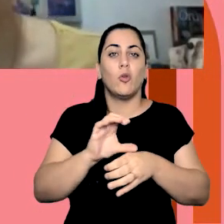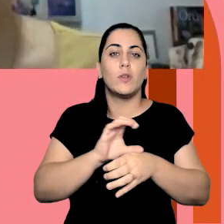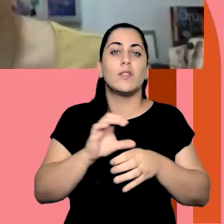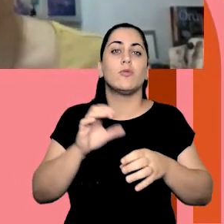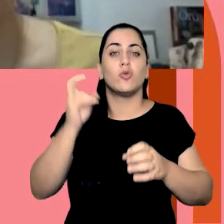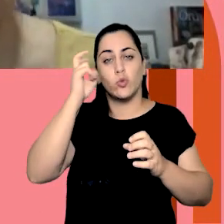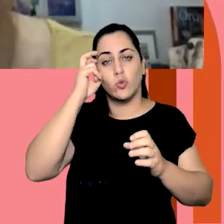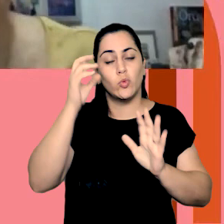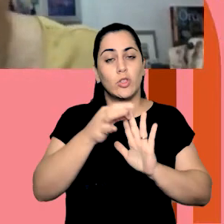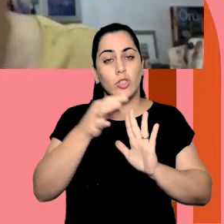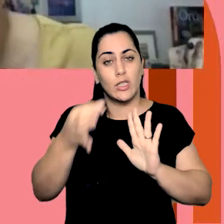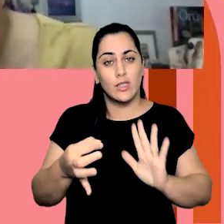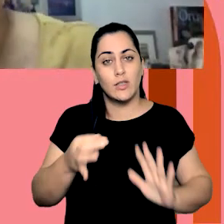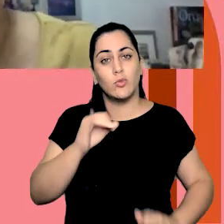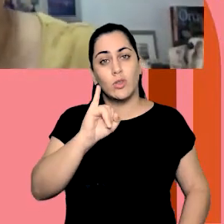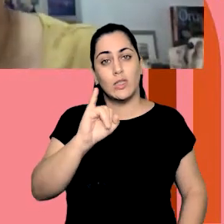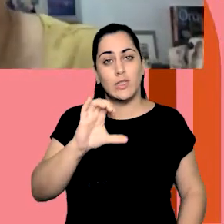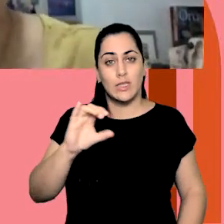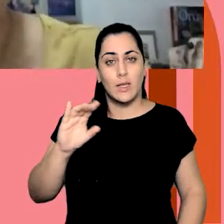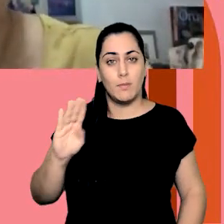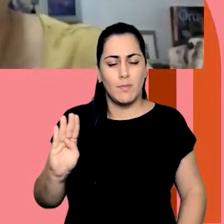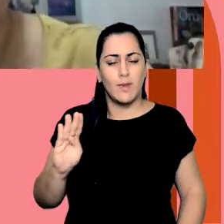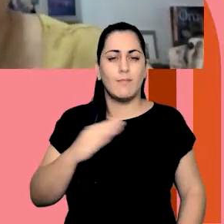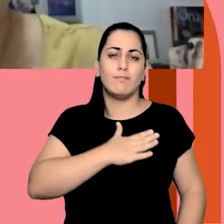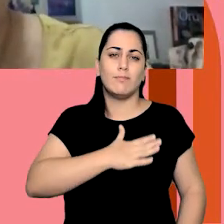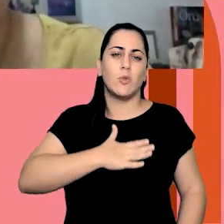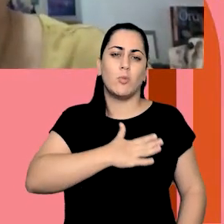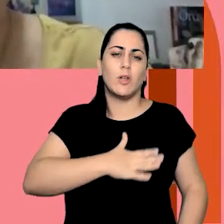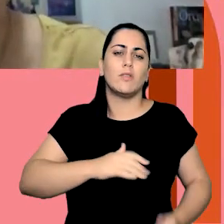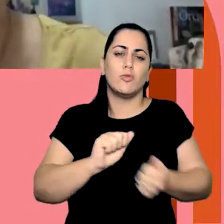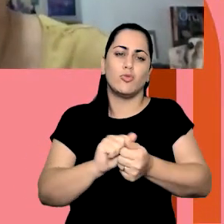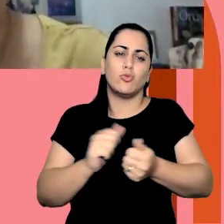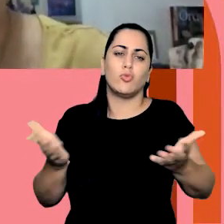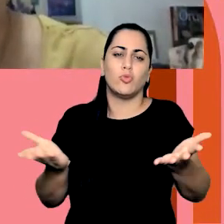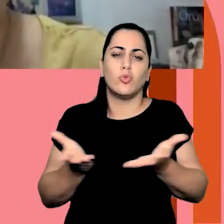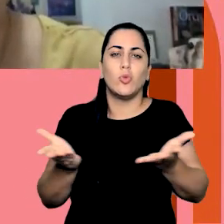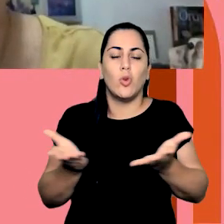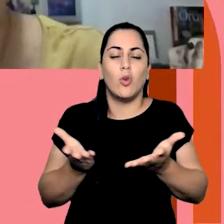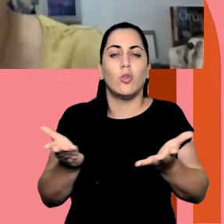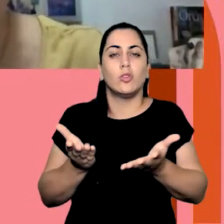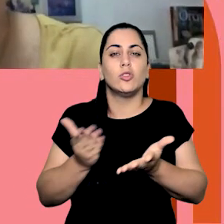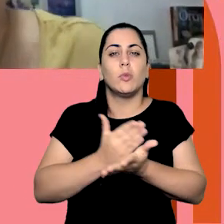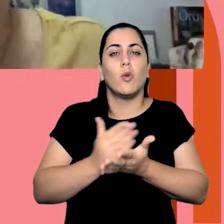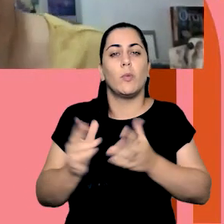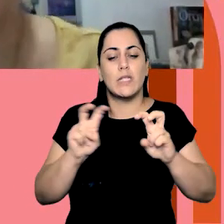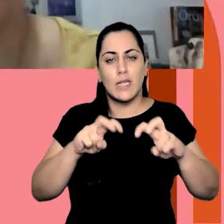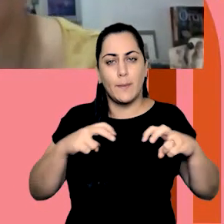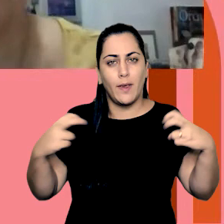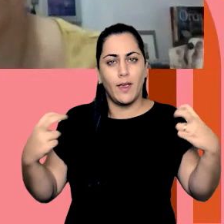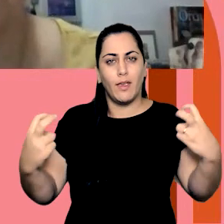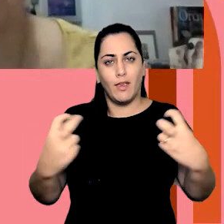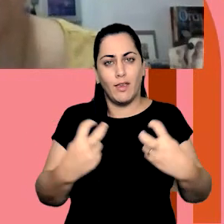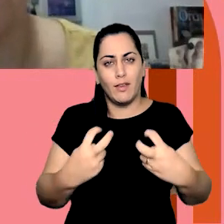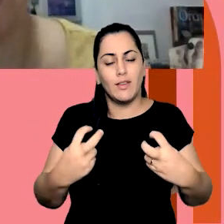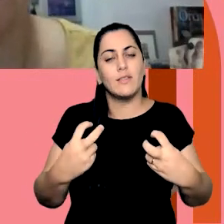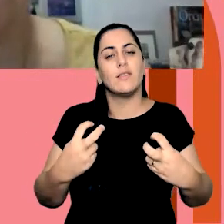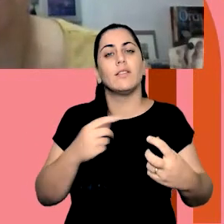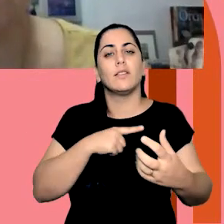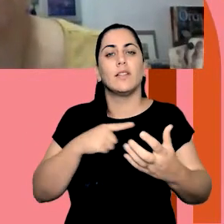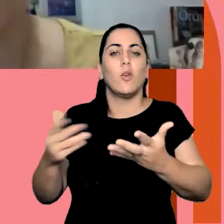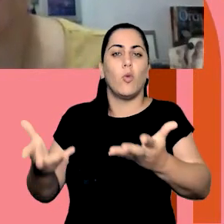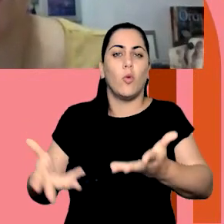e Extensão do ICB. É um prazer estar aqui, poder abrir essa mesa redonda, tendo nossas